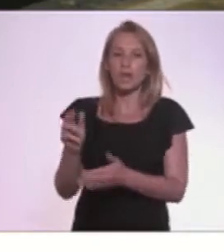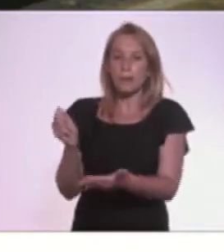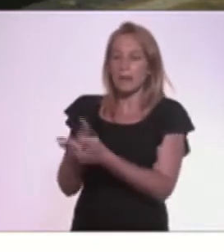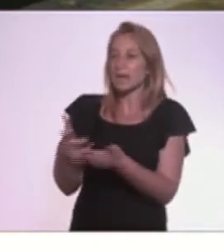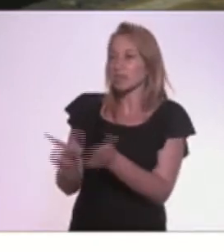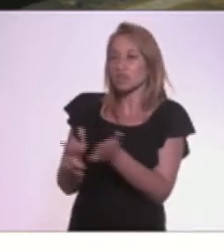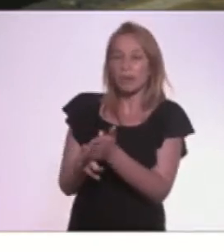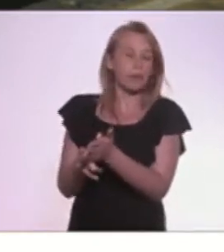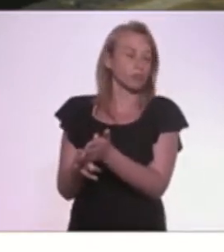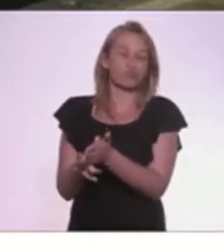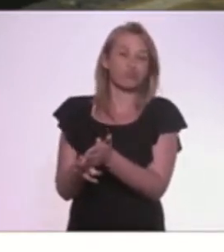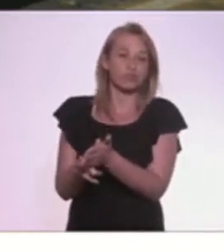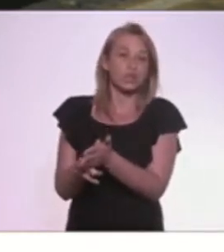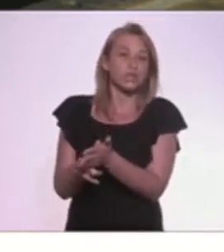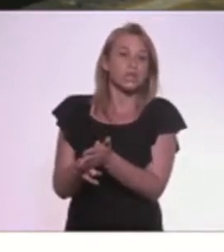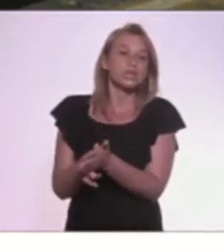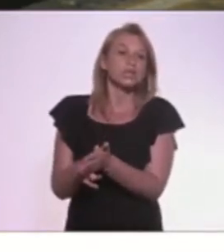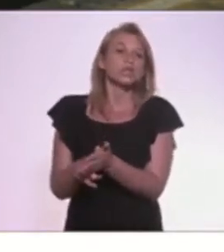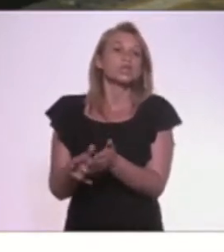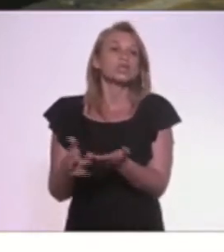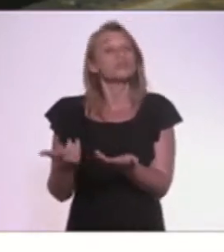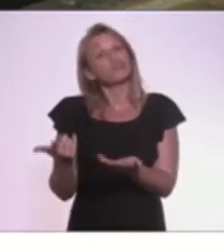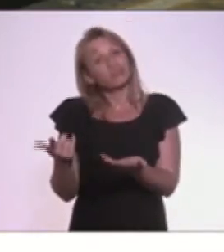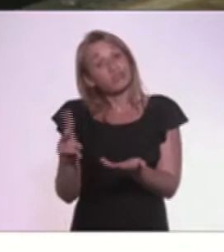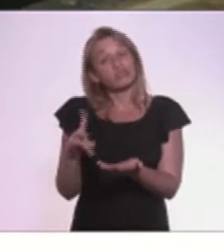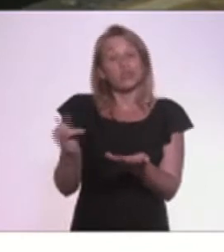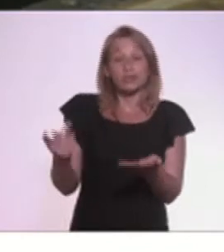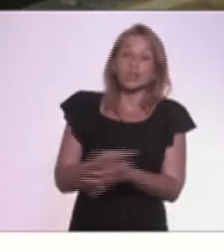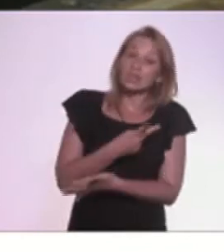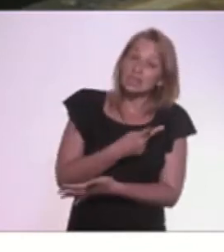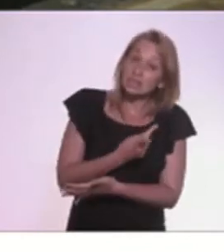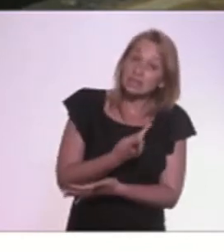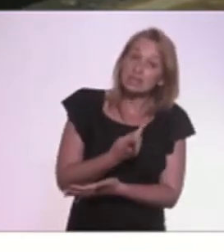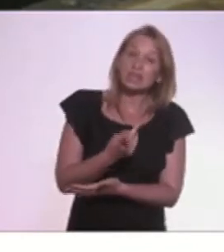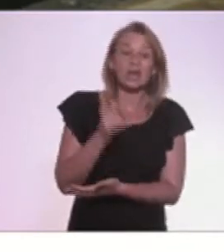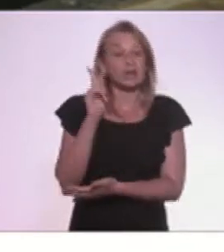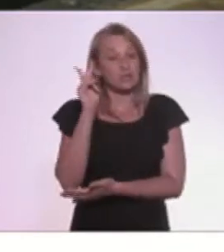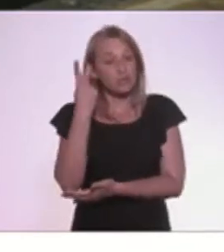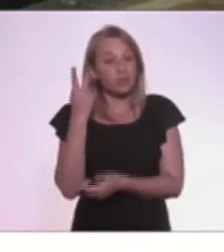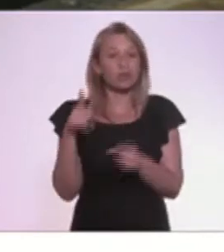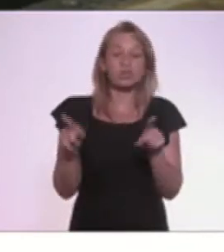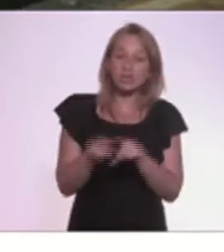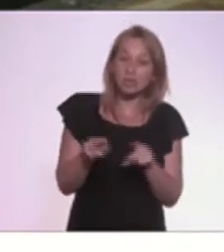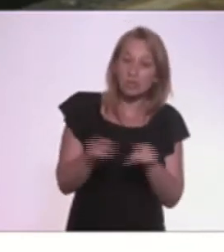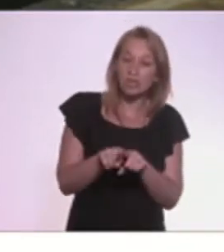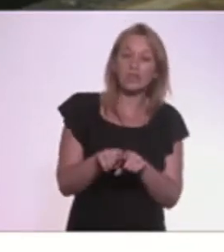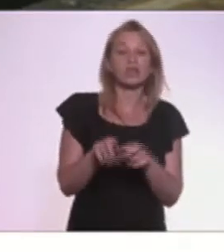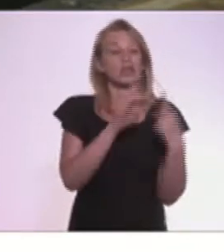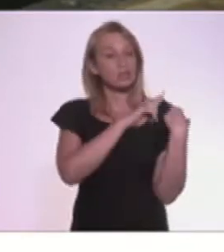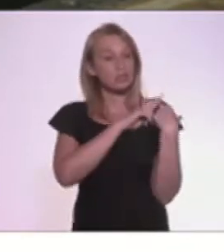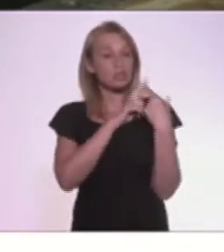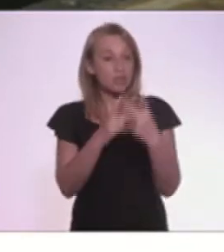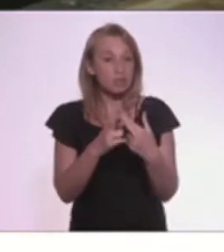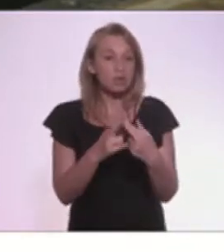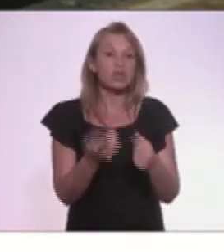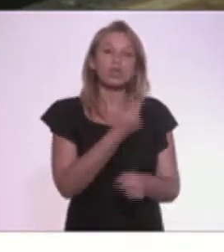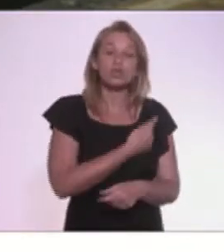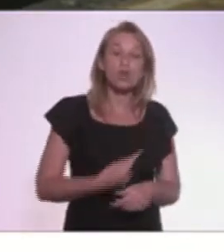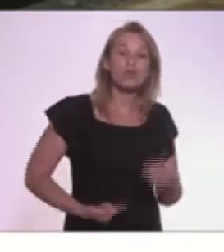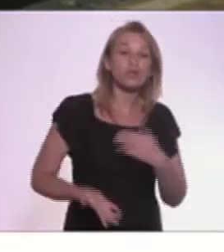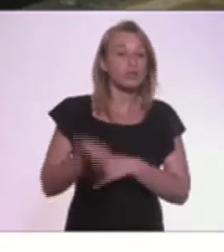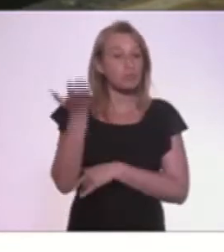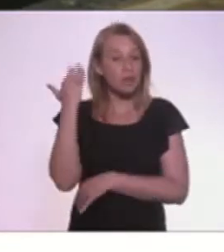folha. E muito provavelmente é isso que vai acontecer, dada o histórico também e responsabilidade de governos